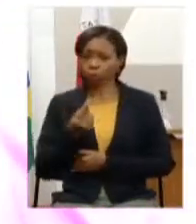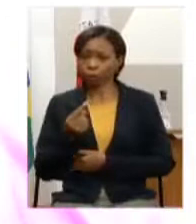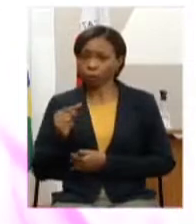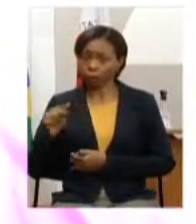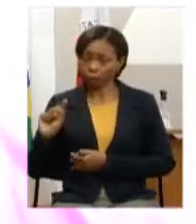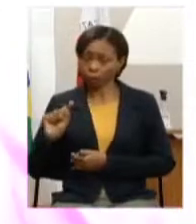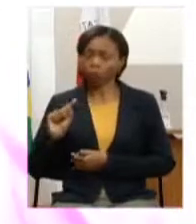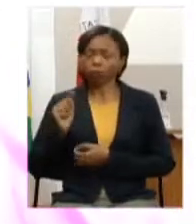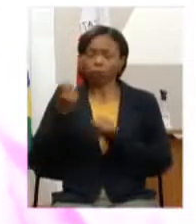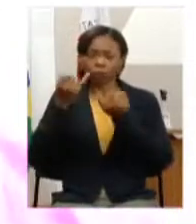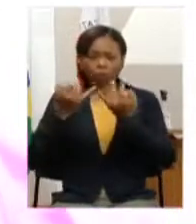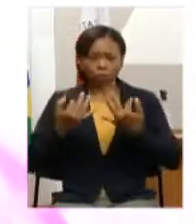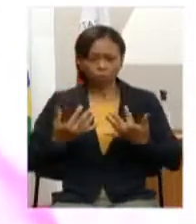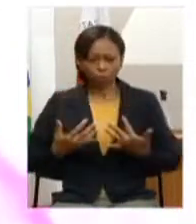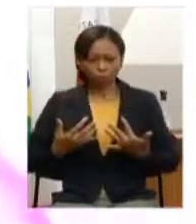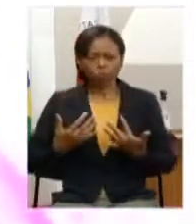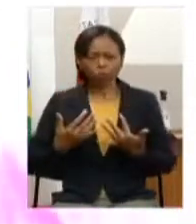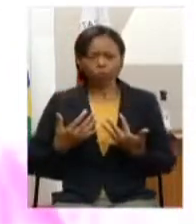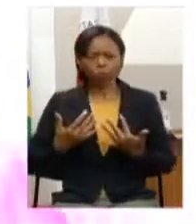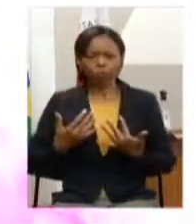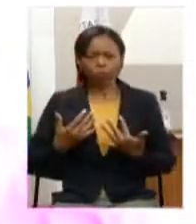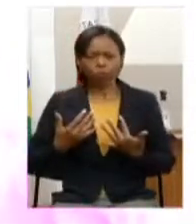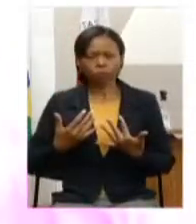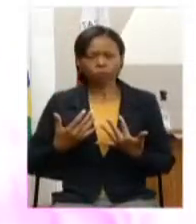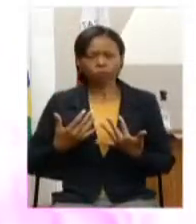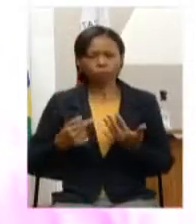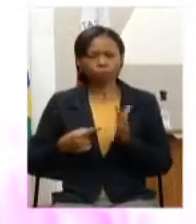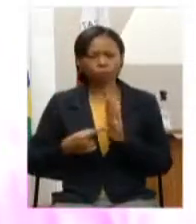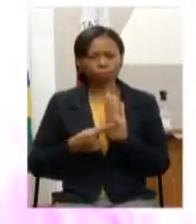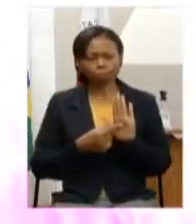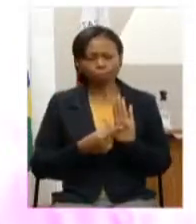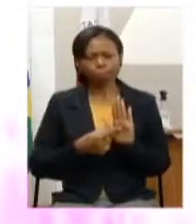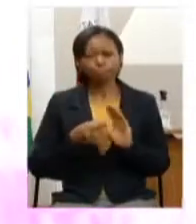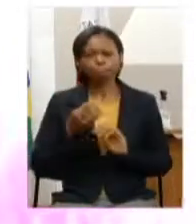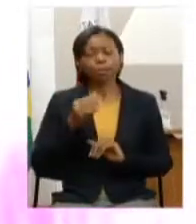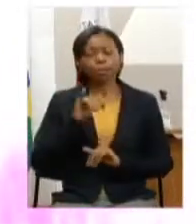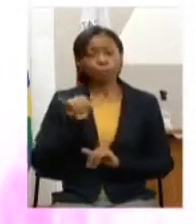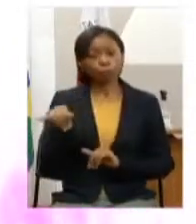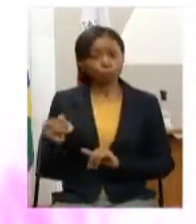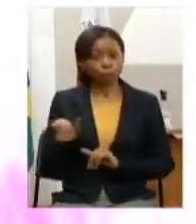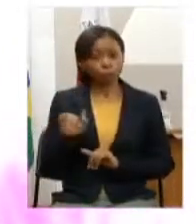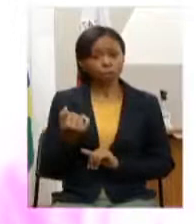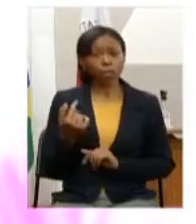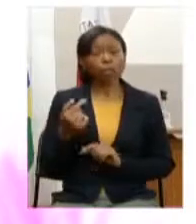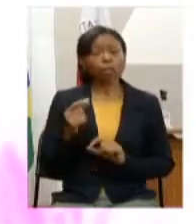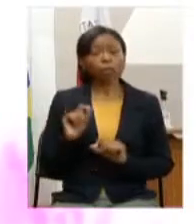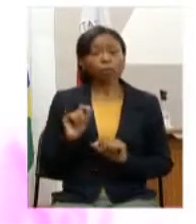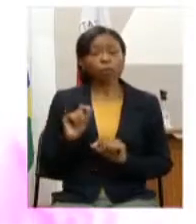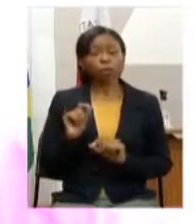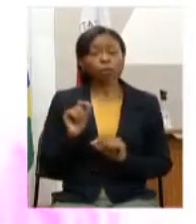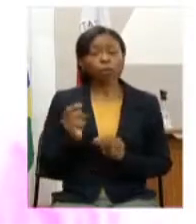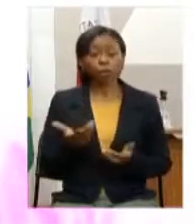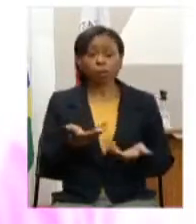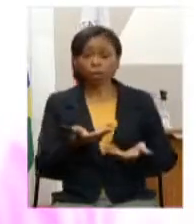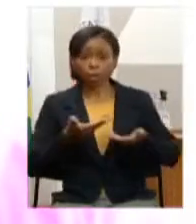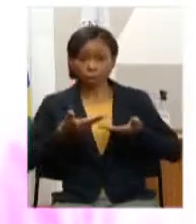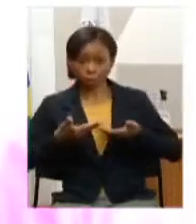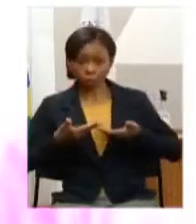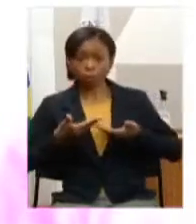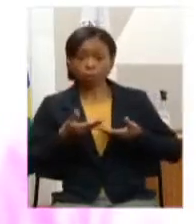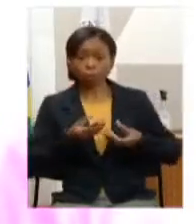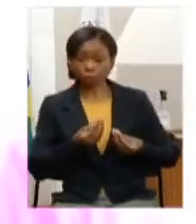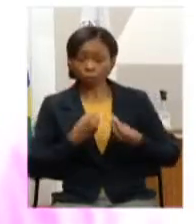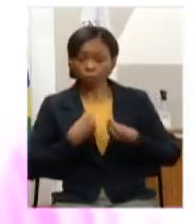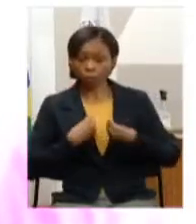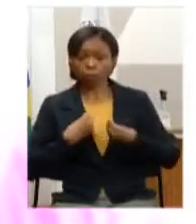apenas apresentar essa justificativa e aproveito que eu estou recebendo aqui também como o pessoal